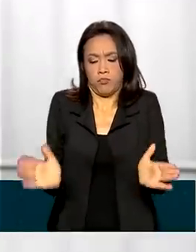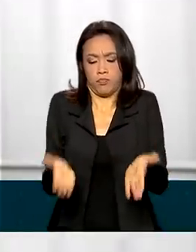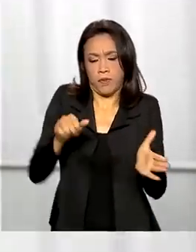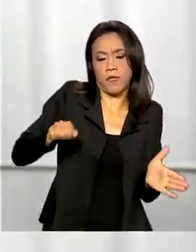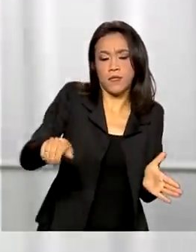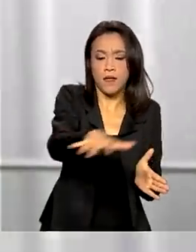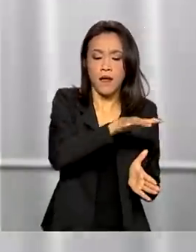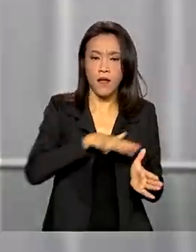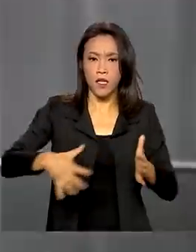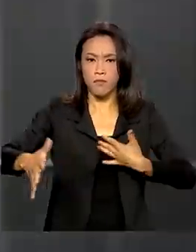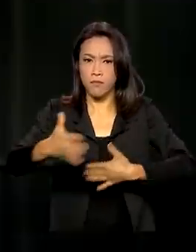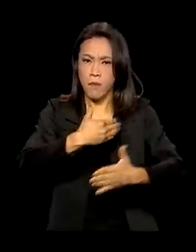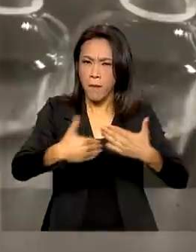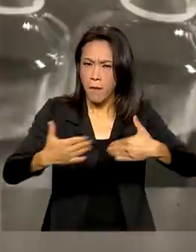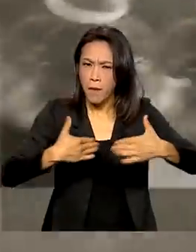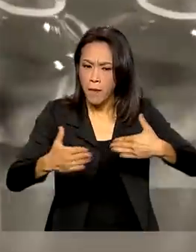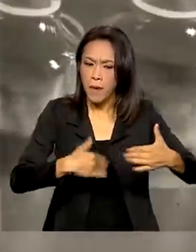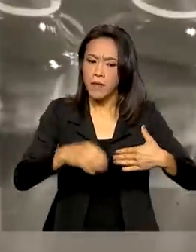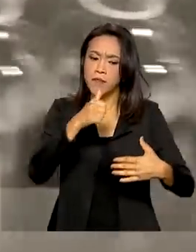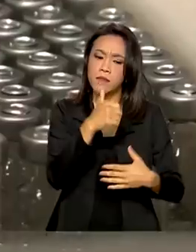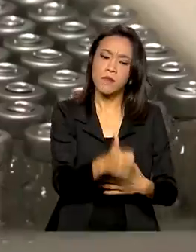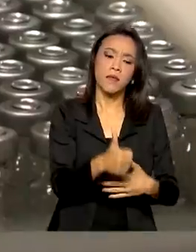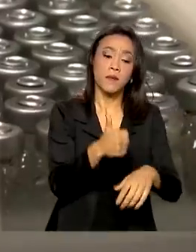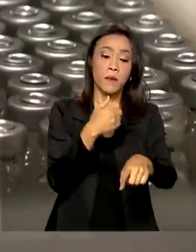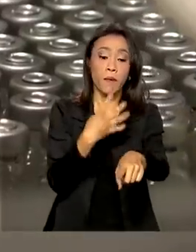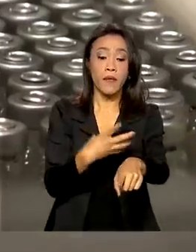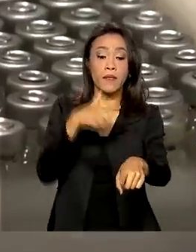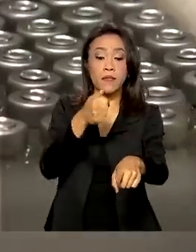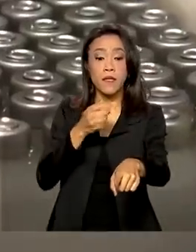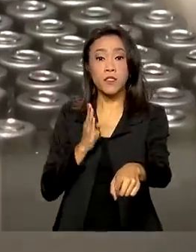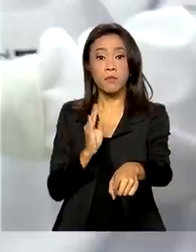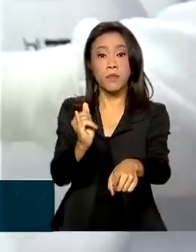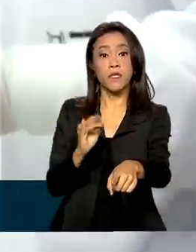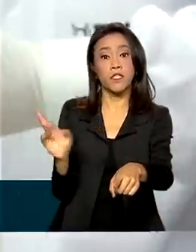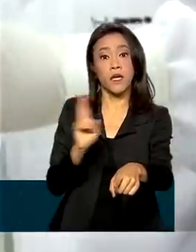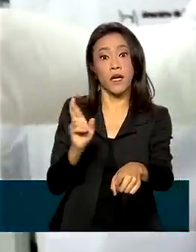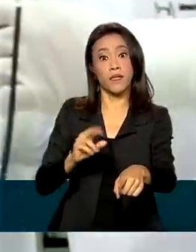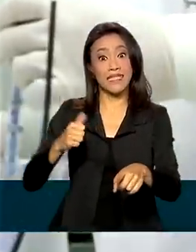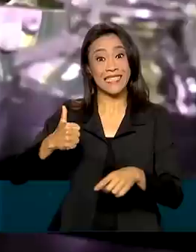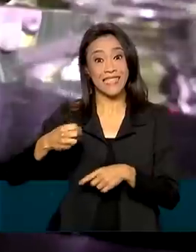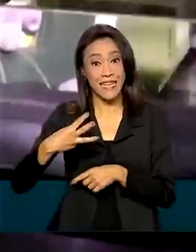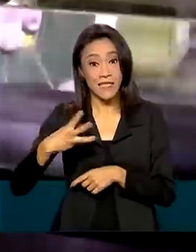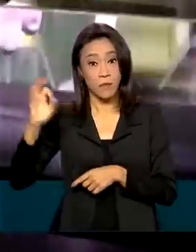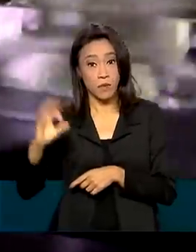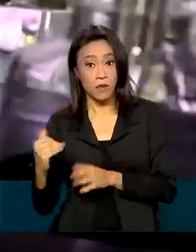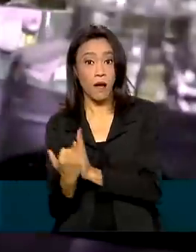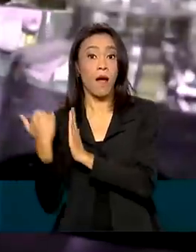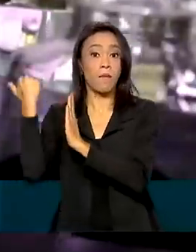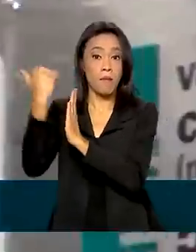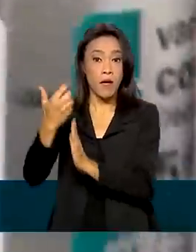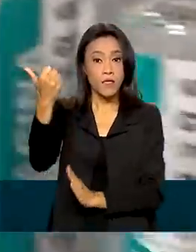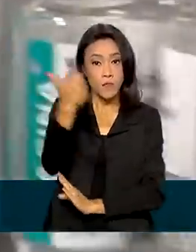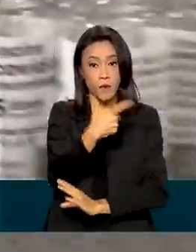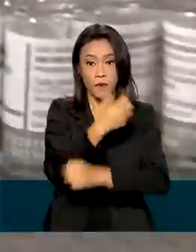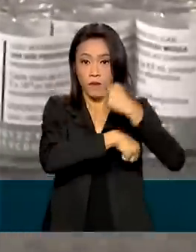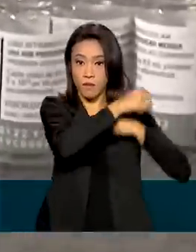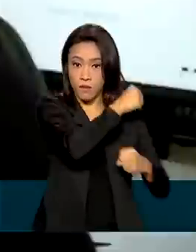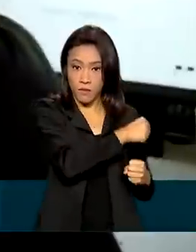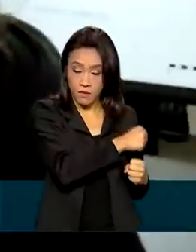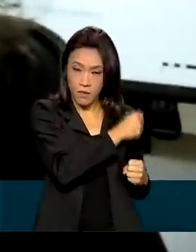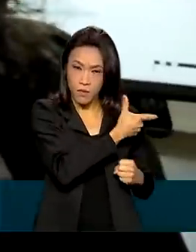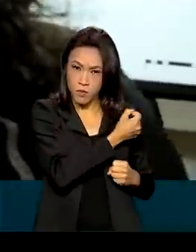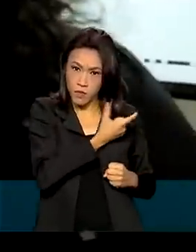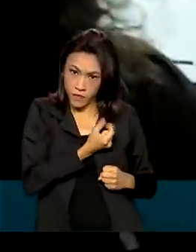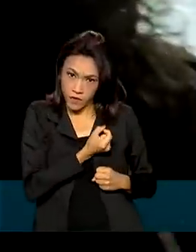147 bilhões de reais no ano passado, 13% a mais que em 2020. E a importância da